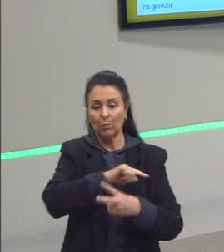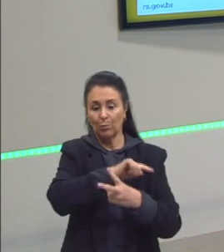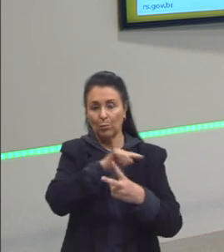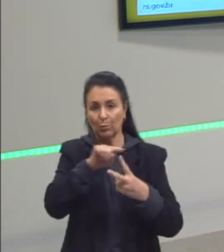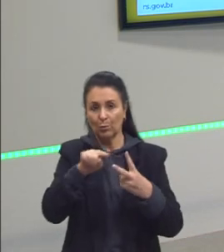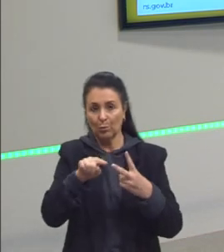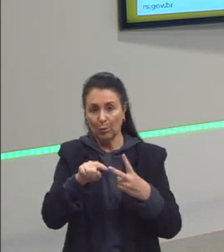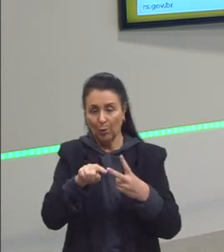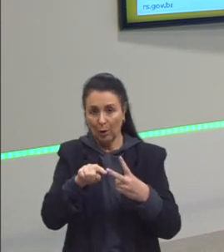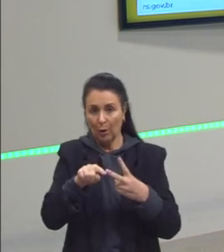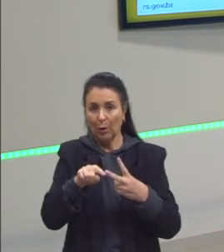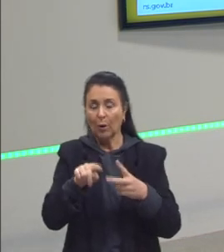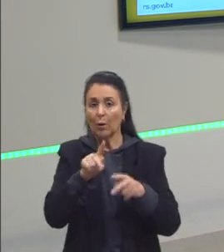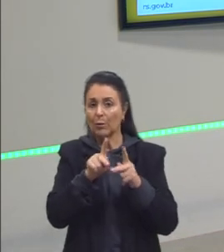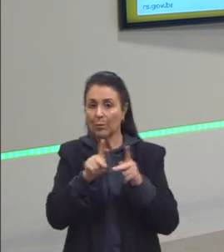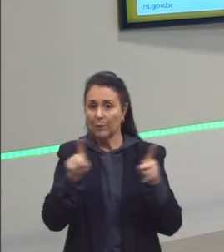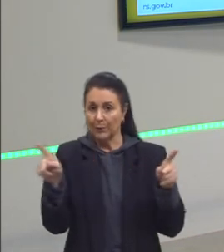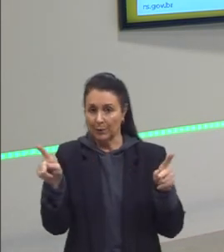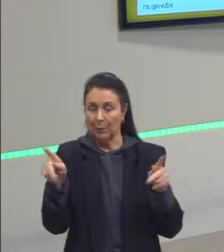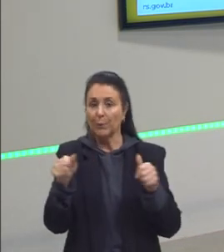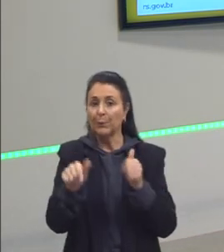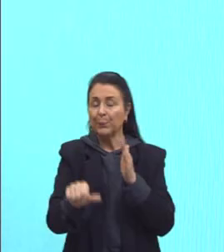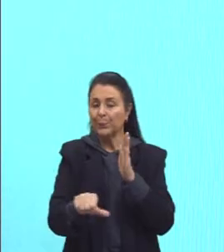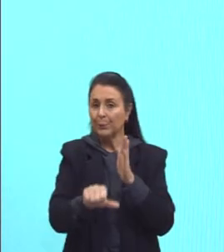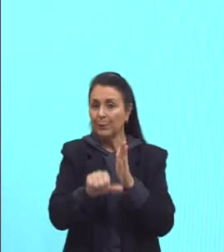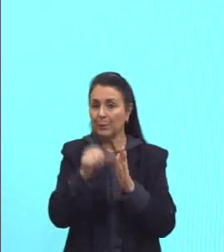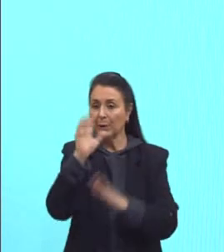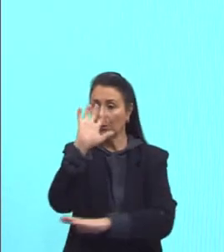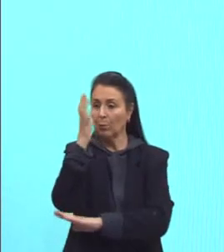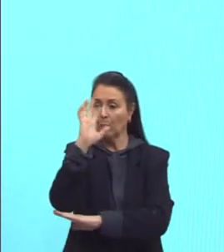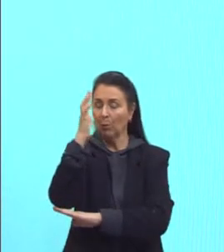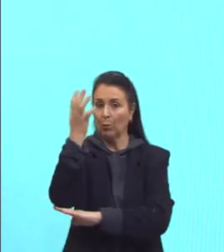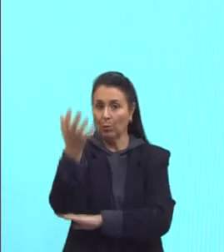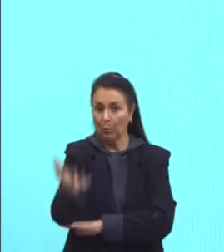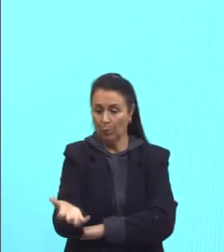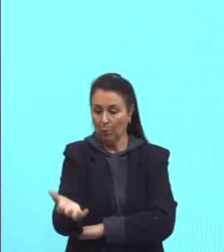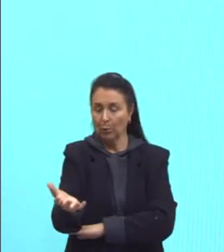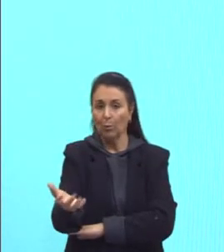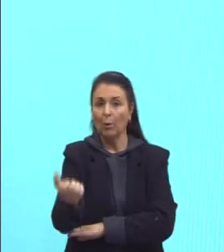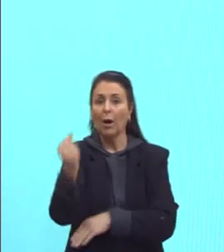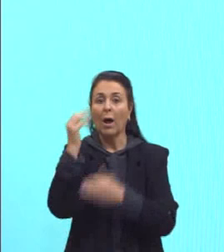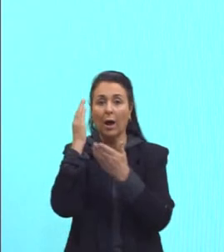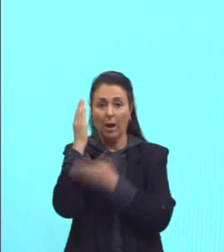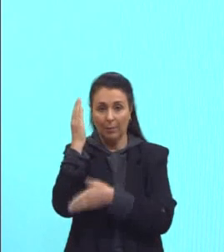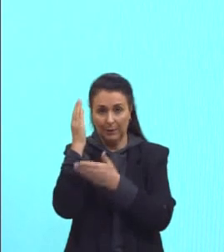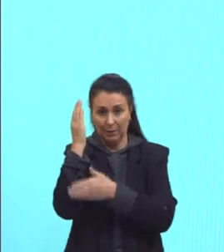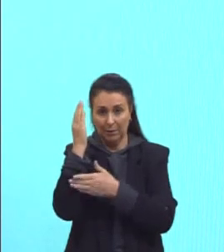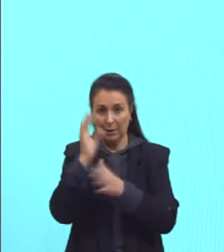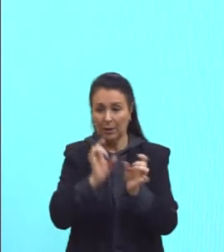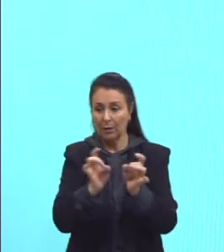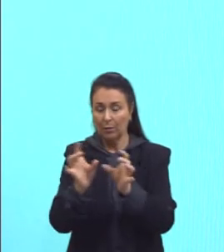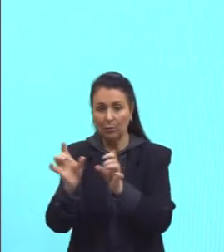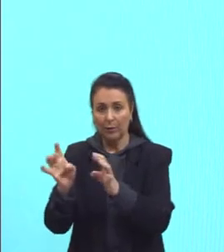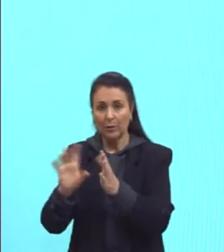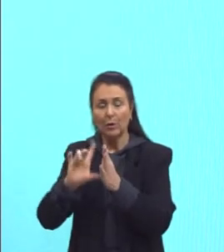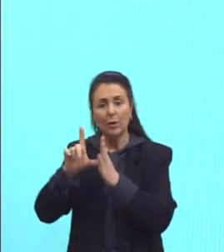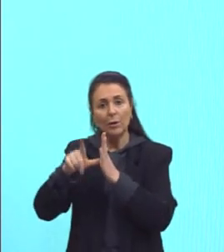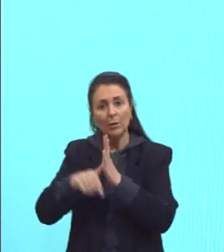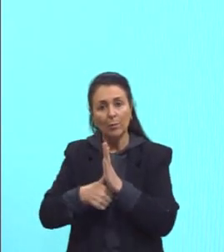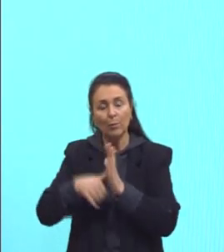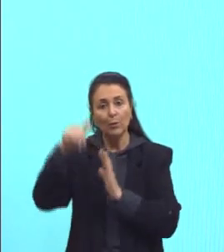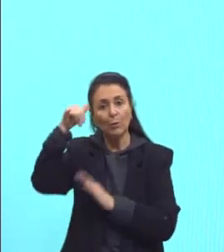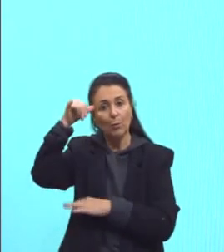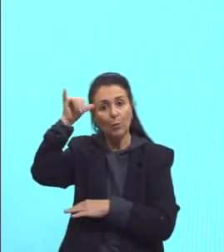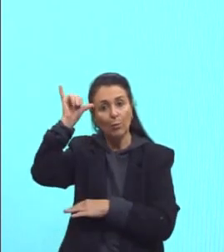Em dois momentos. Primeiro, quando tu corta a árvore, Daí tu vai vender a madeira. E segundo, quando tu coloca esse animal.